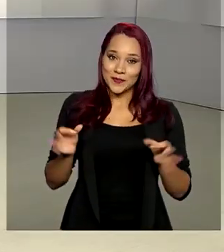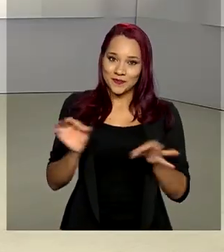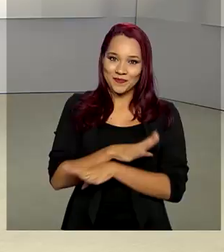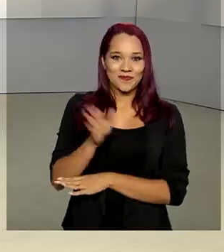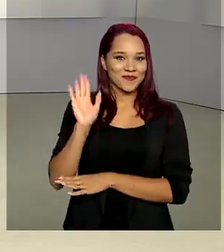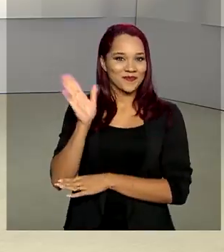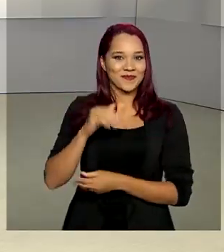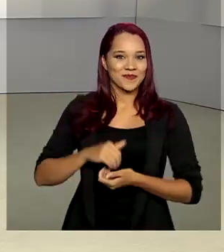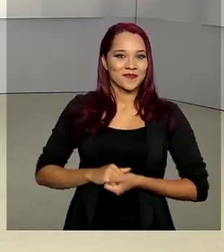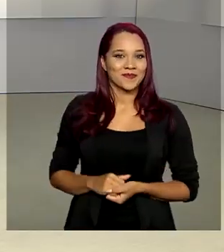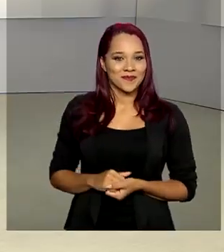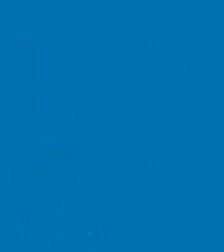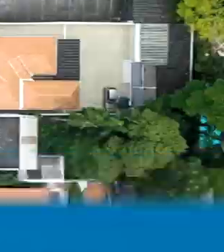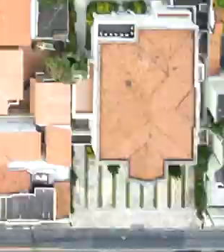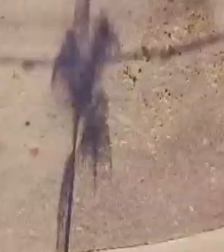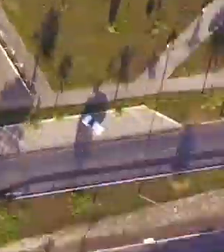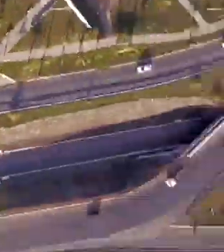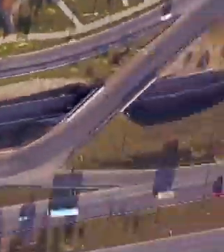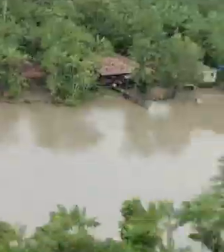Até mais!